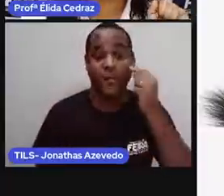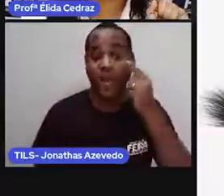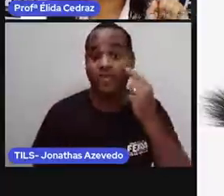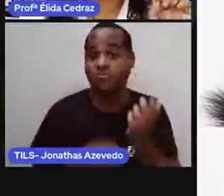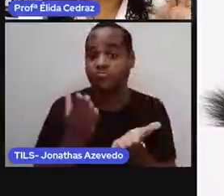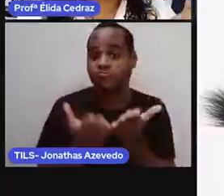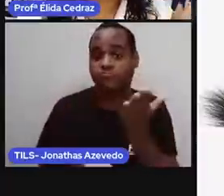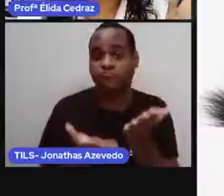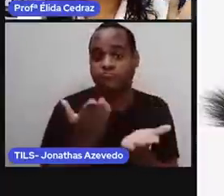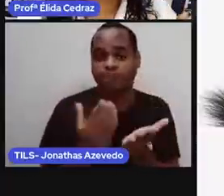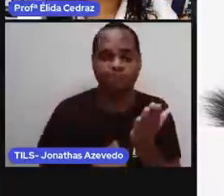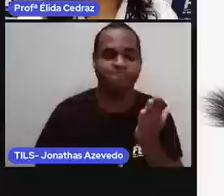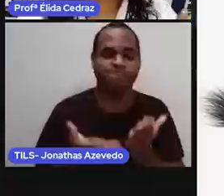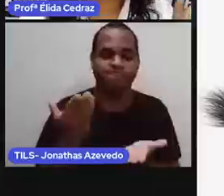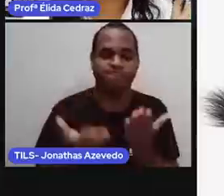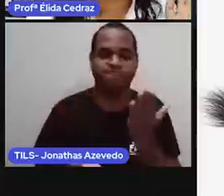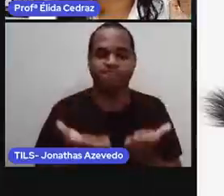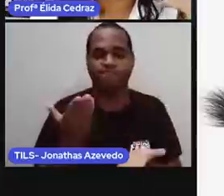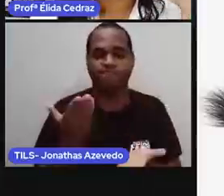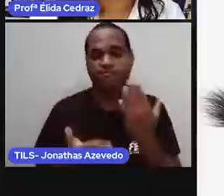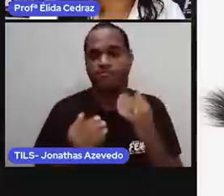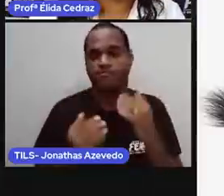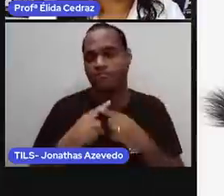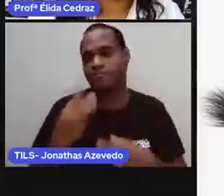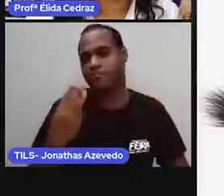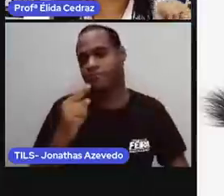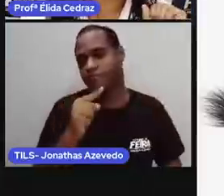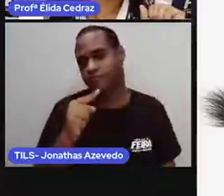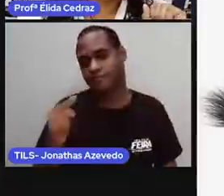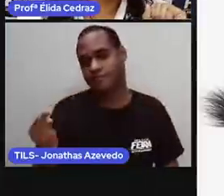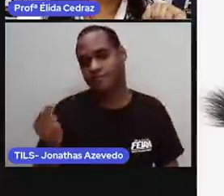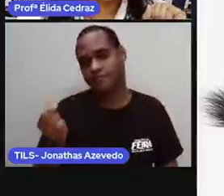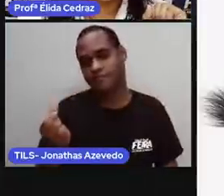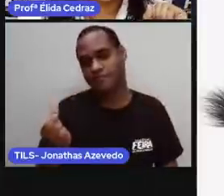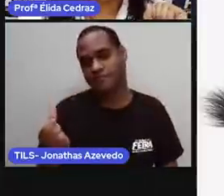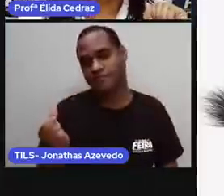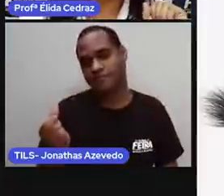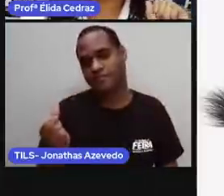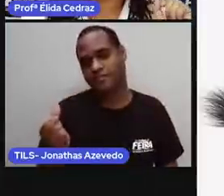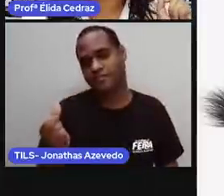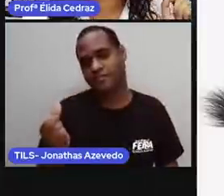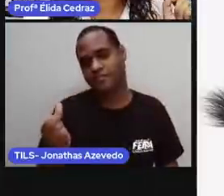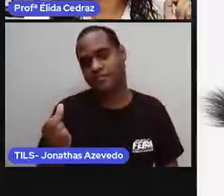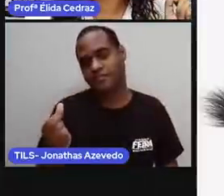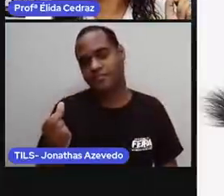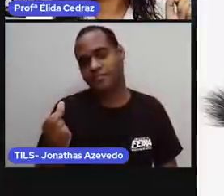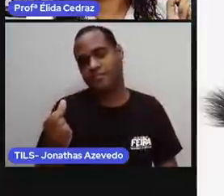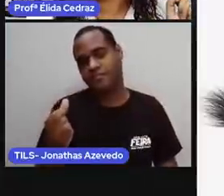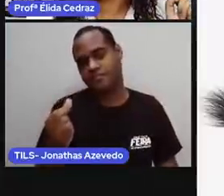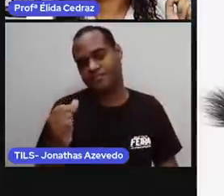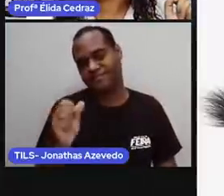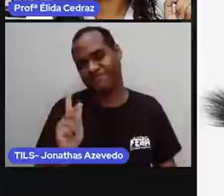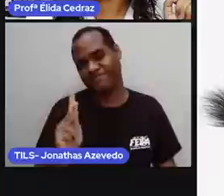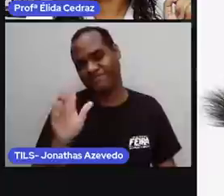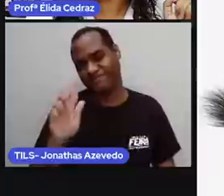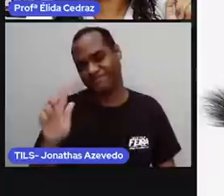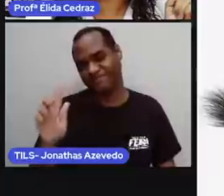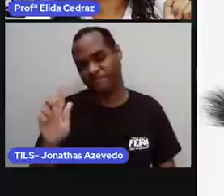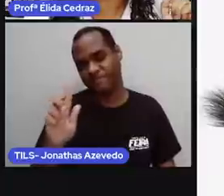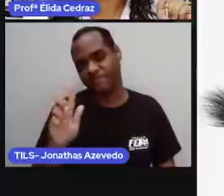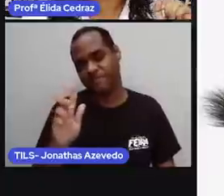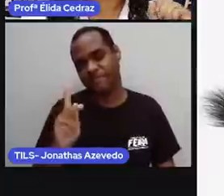balança, ele vai dar mais ou menos entre 3 e 6 quilos. E a tartaruga,